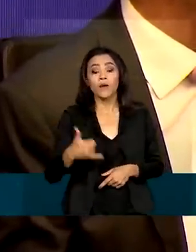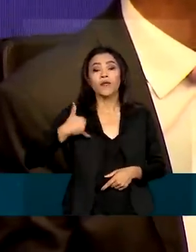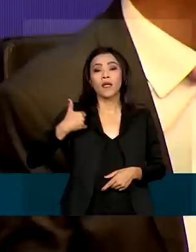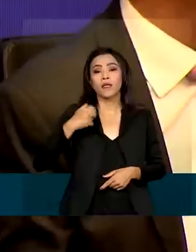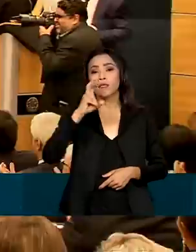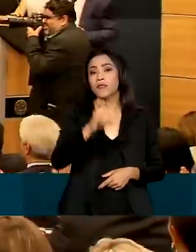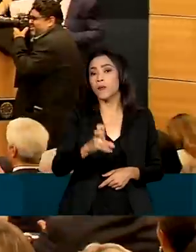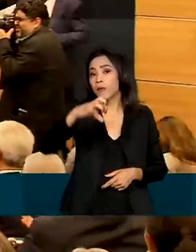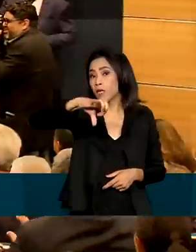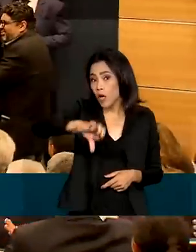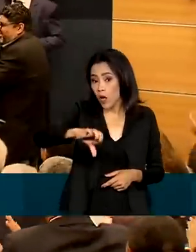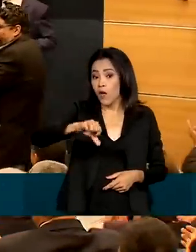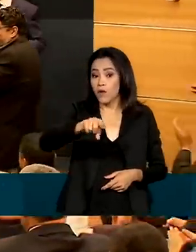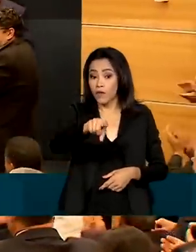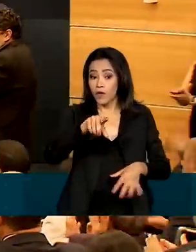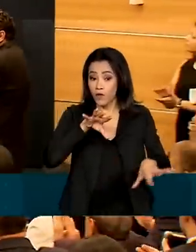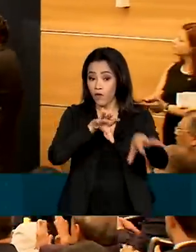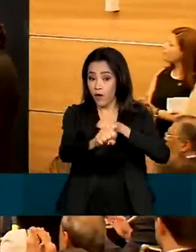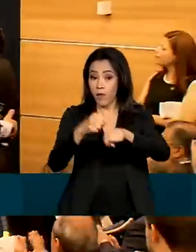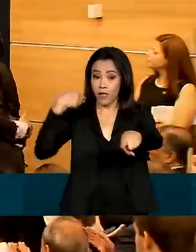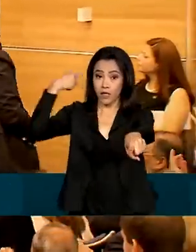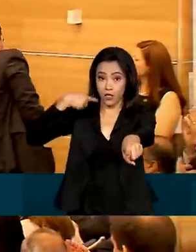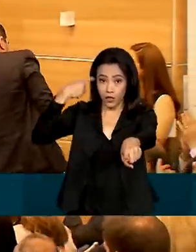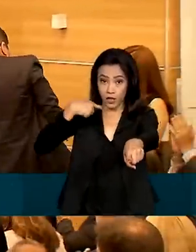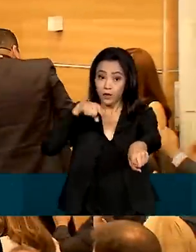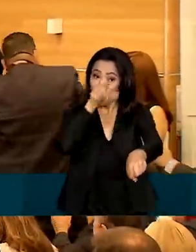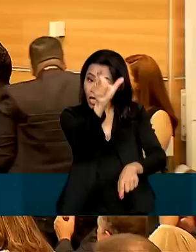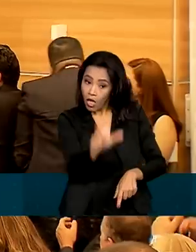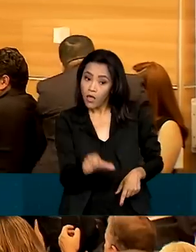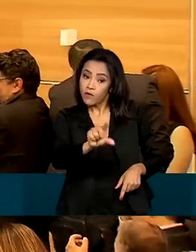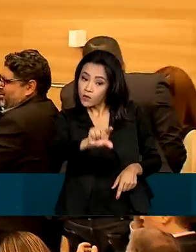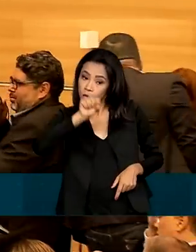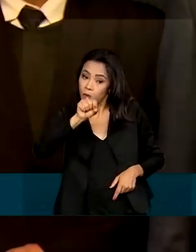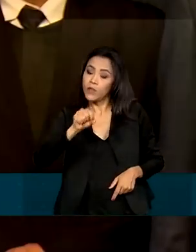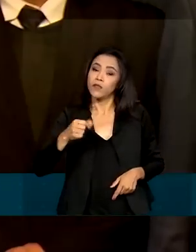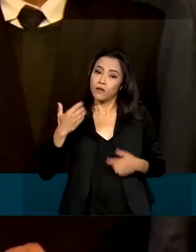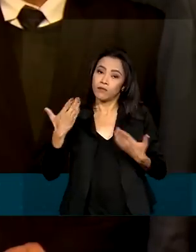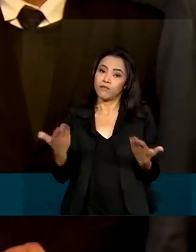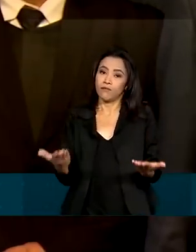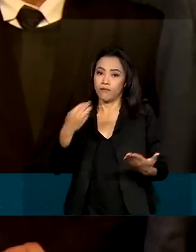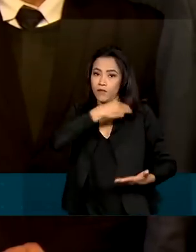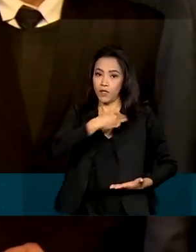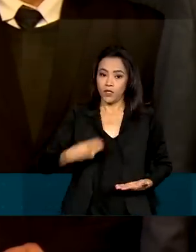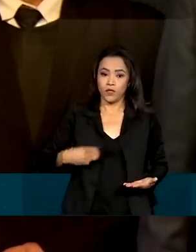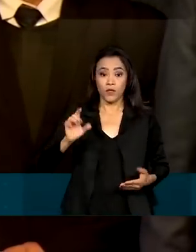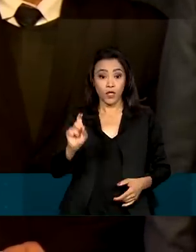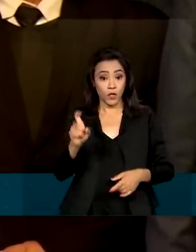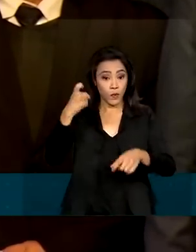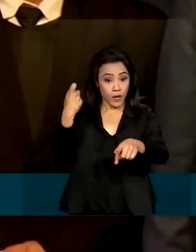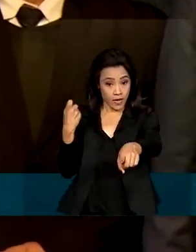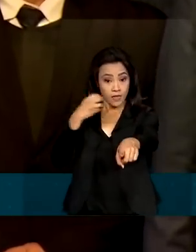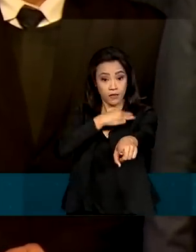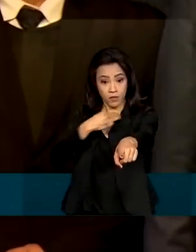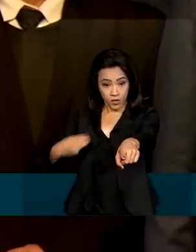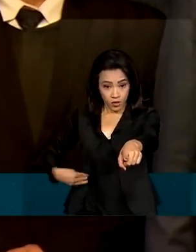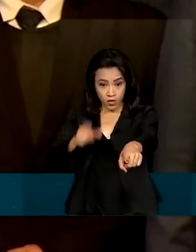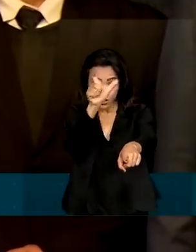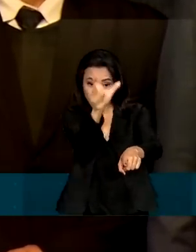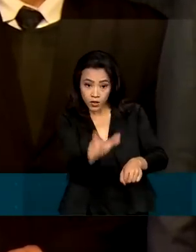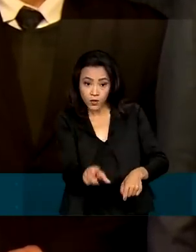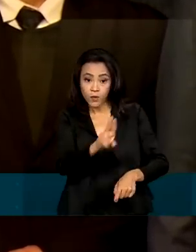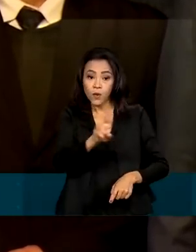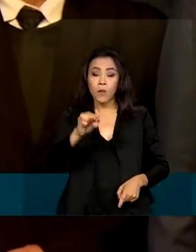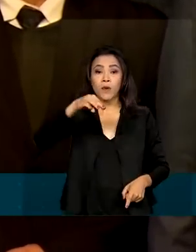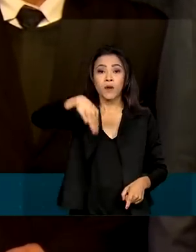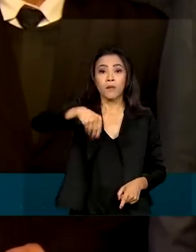anos, formado em Direito, foi escolhido para comandá-lo. E o ex-ministro da Infraestrutura, Marcelo